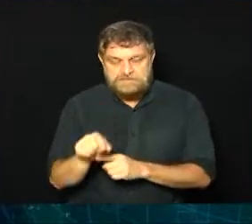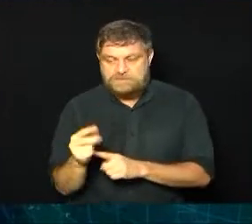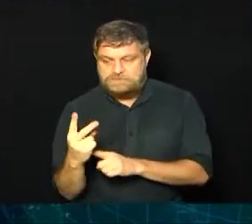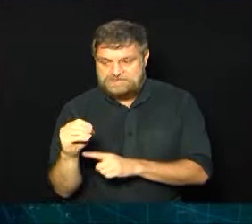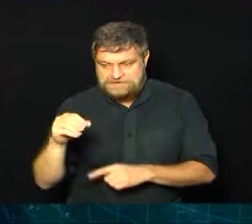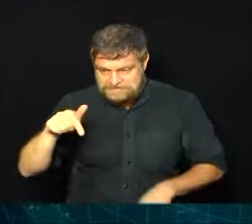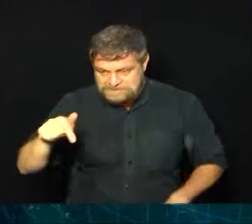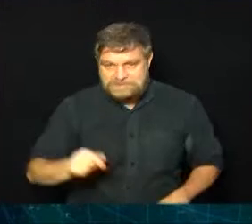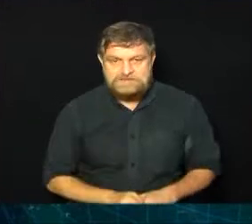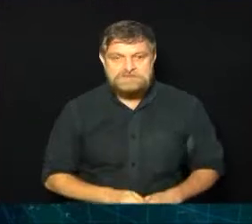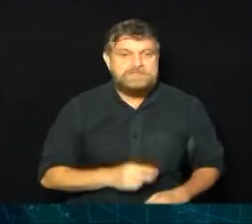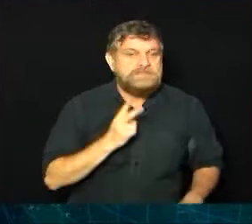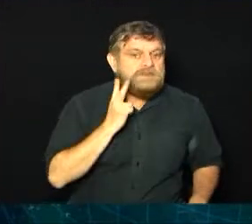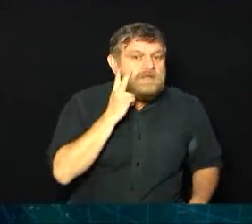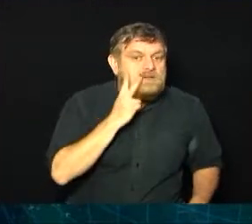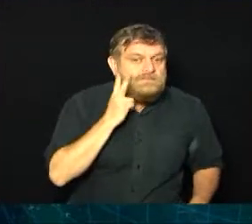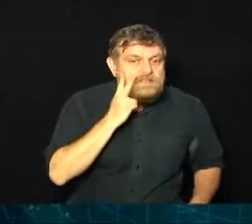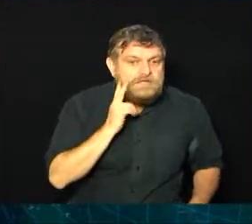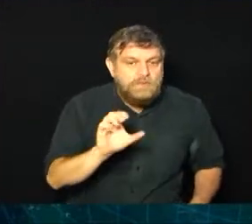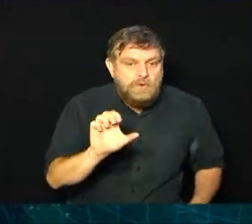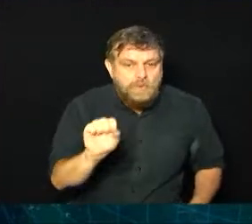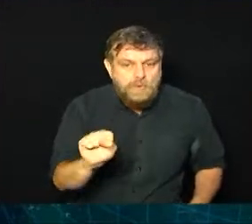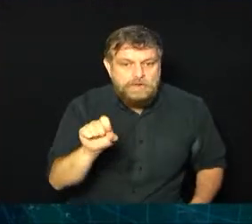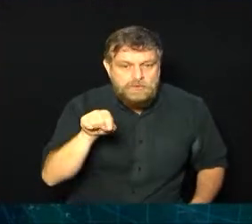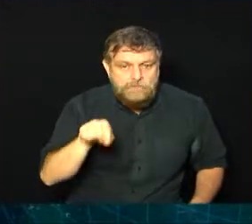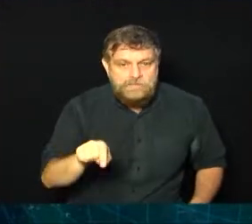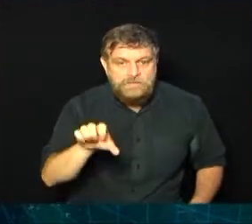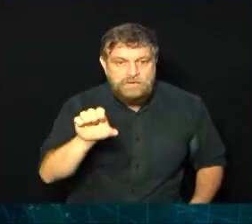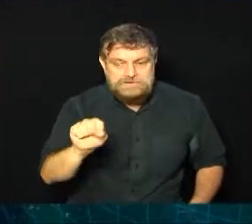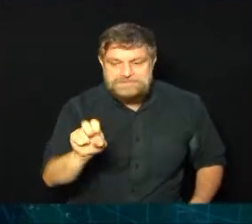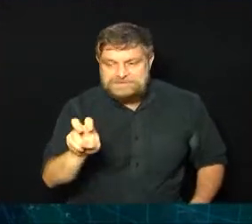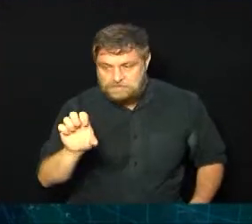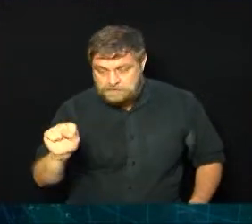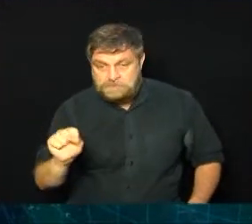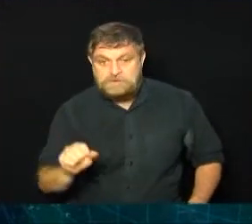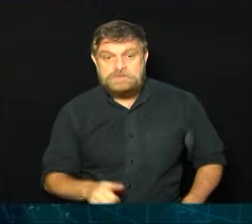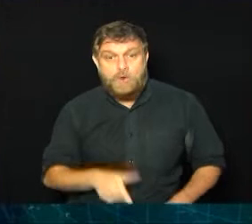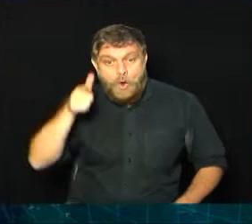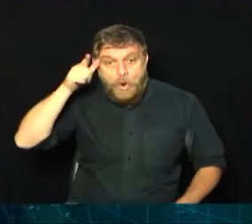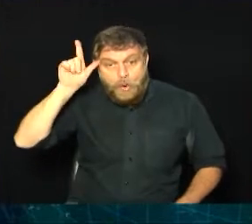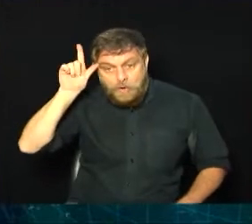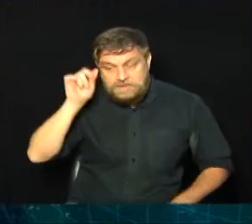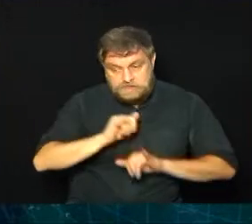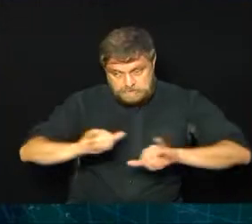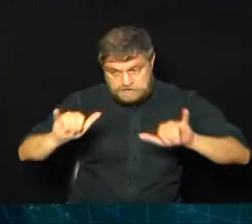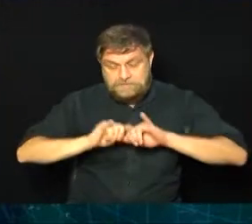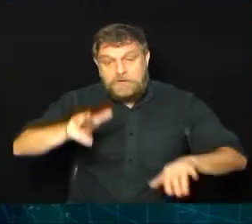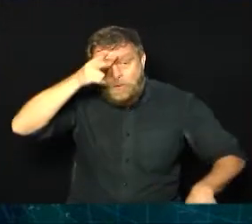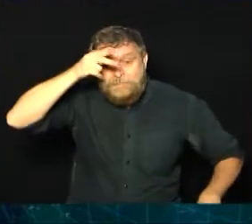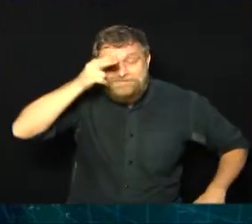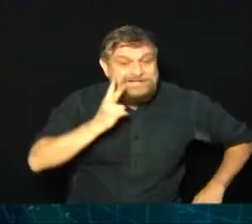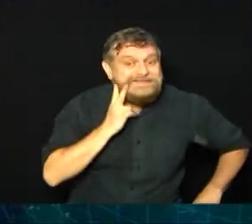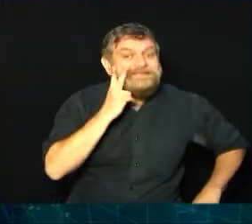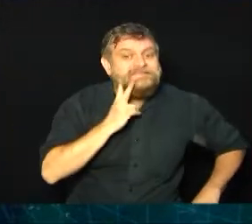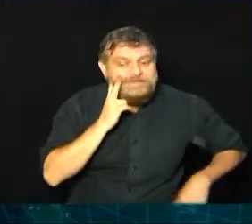8.858, falando em Vinhedo, ontem a gente anunciou aqui que o prefeito da cidade está com